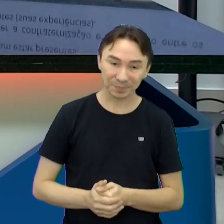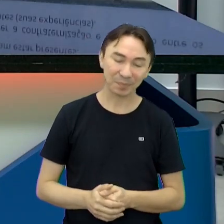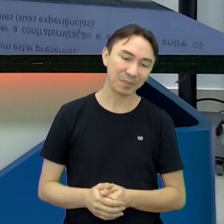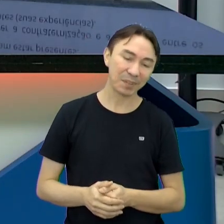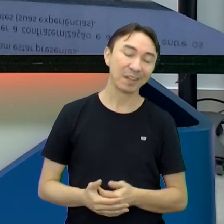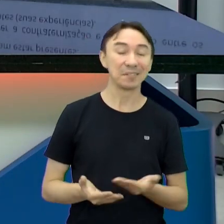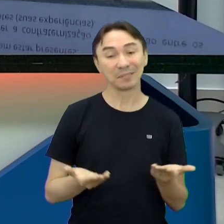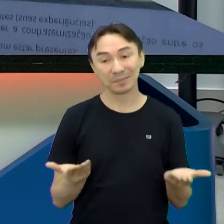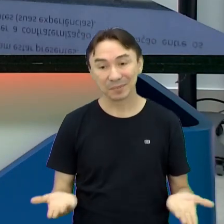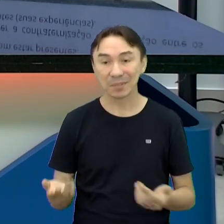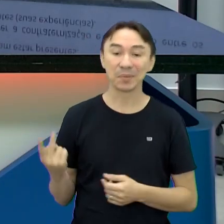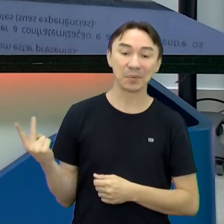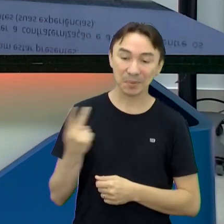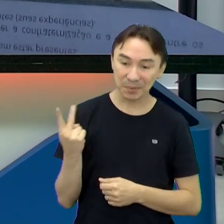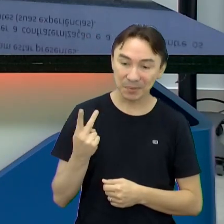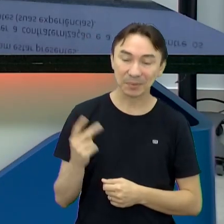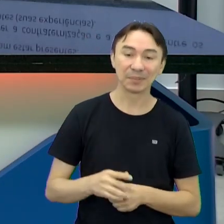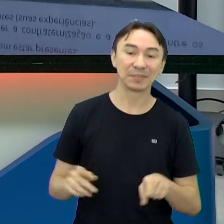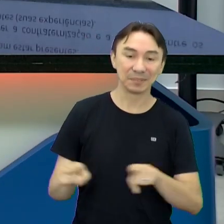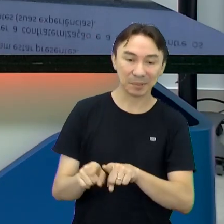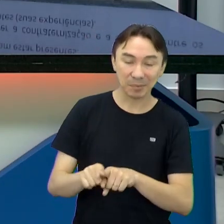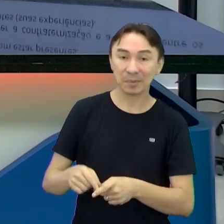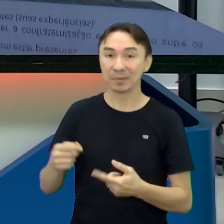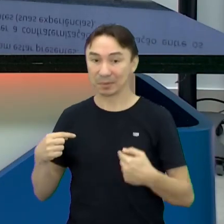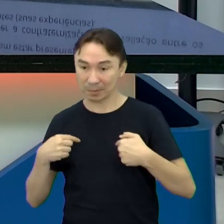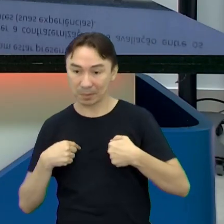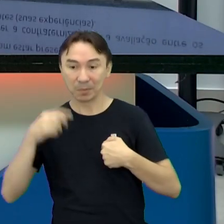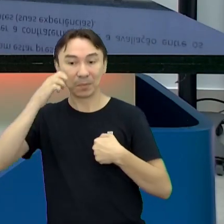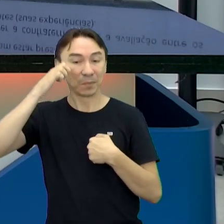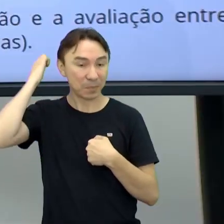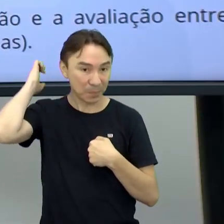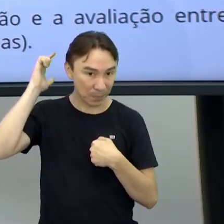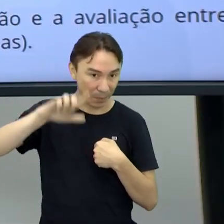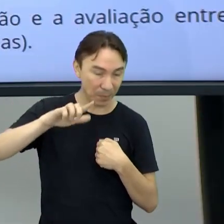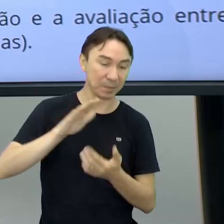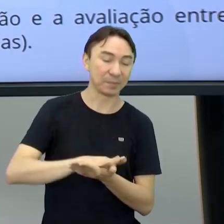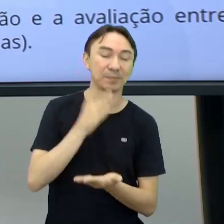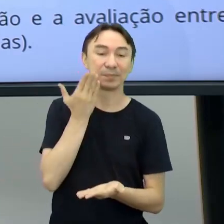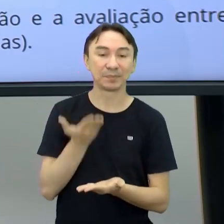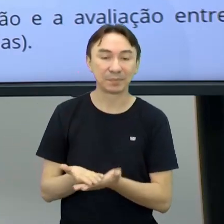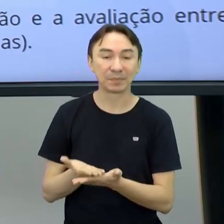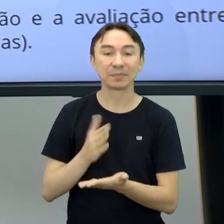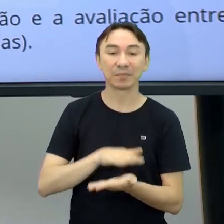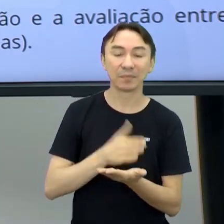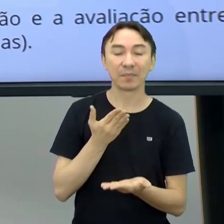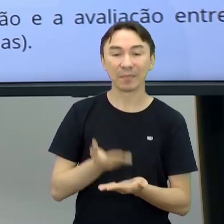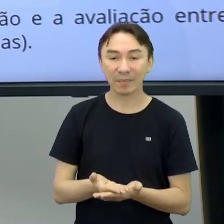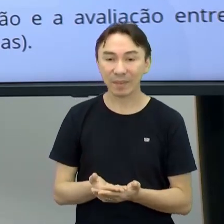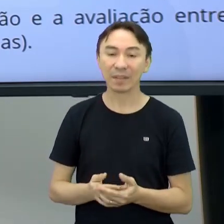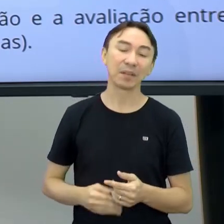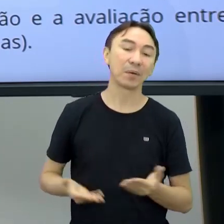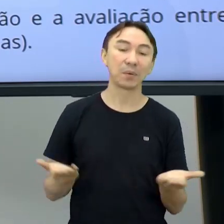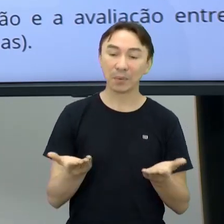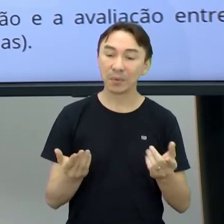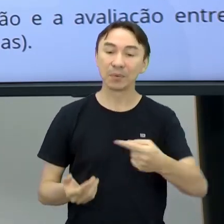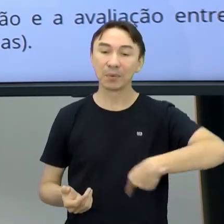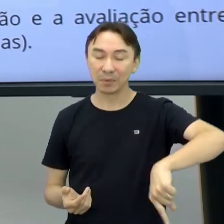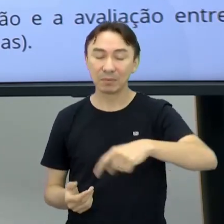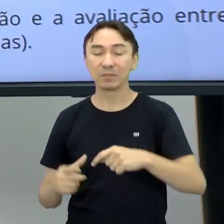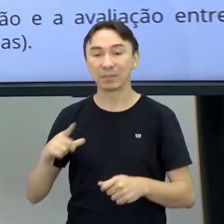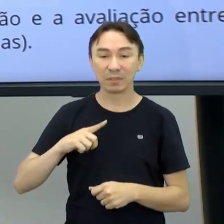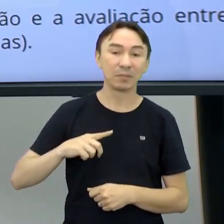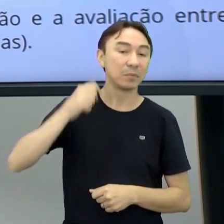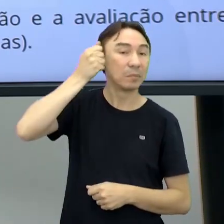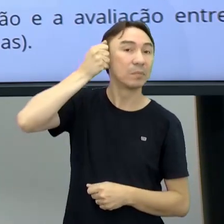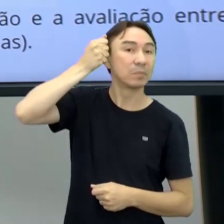momento O Helder, o nosso intérprete Estamos todos aqui Então nós vamos fazer a nossa apresentação aí audiovisual